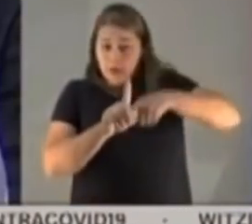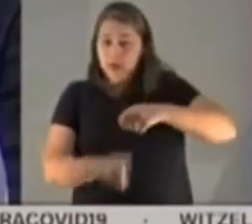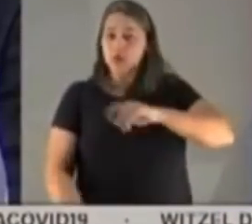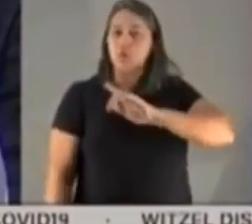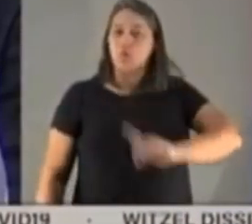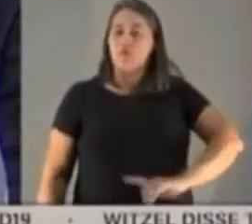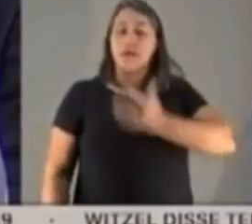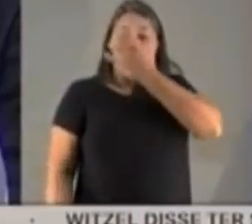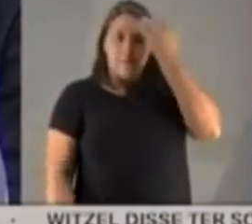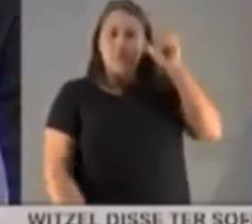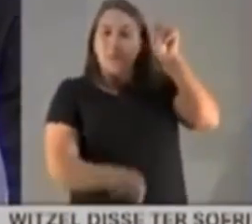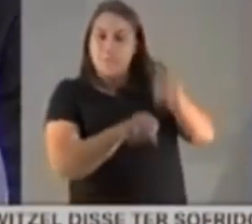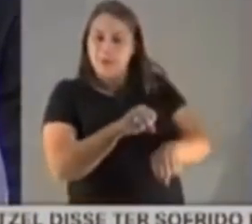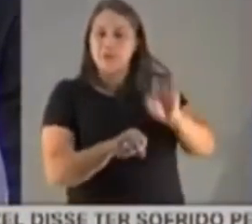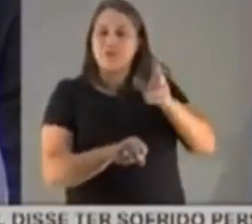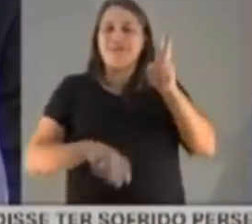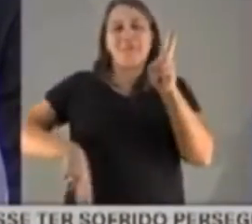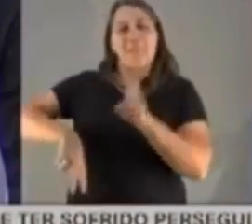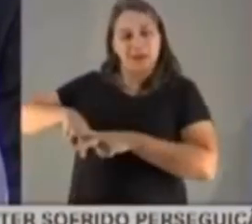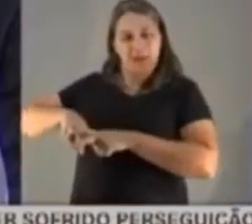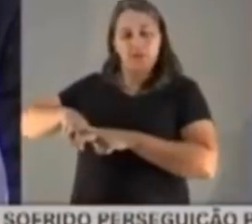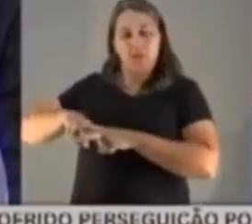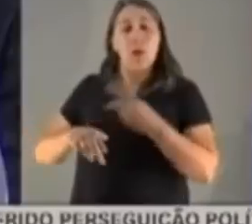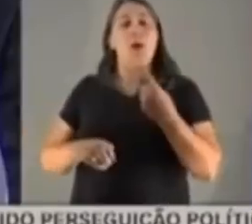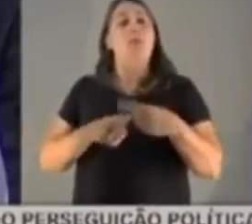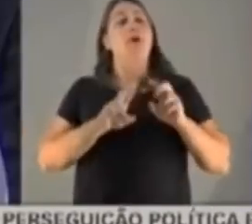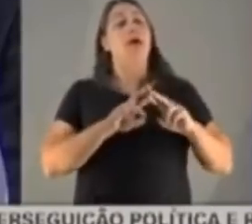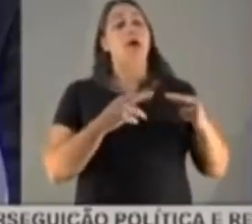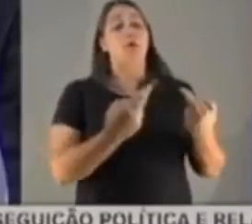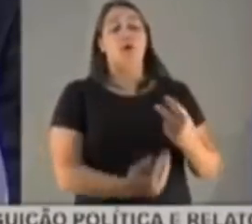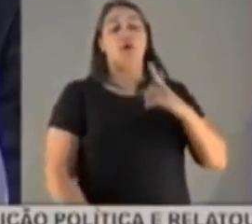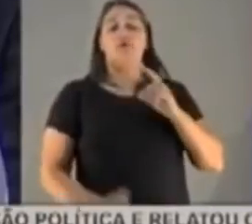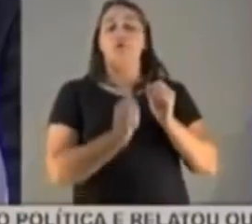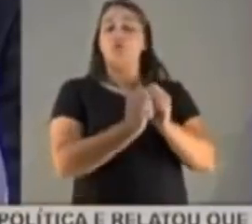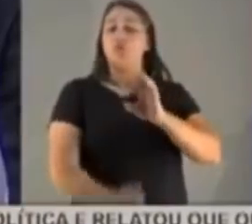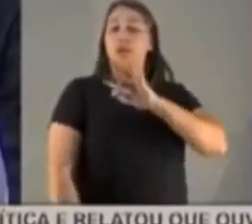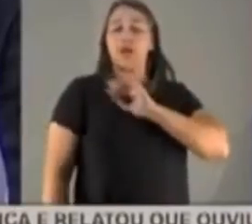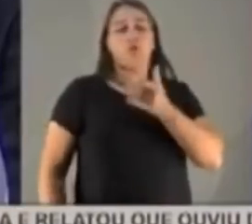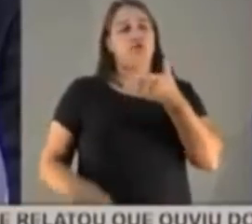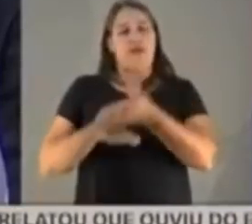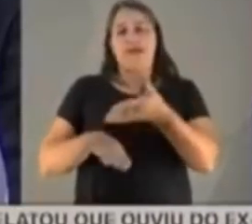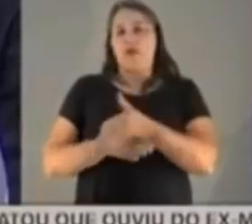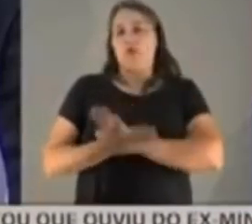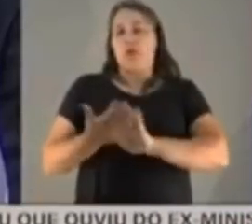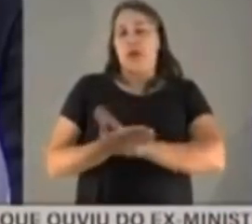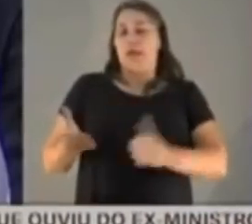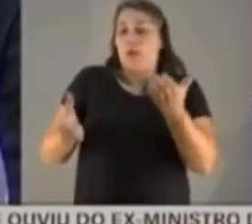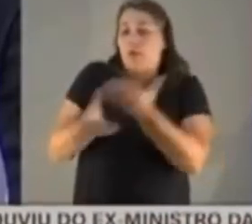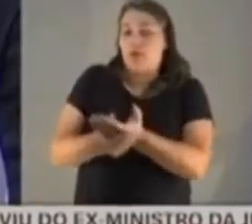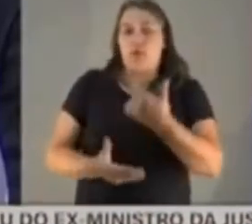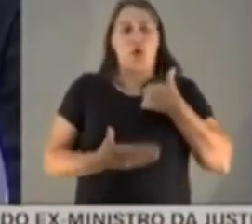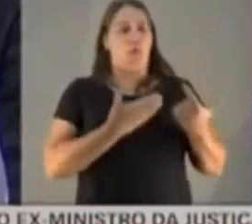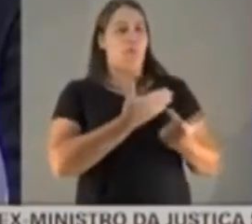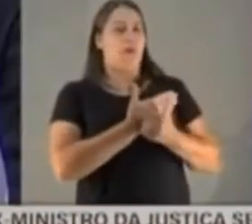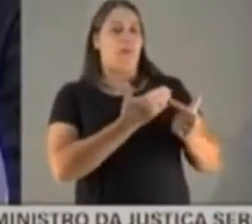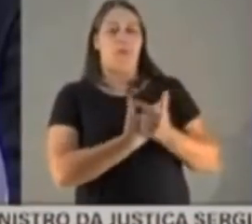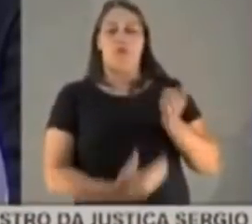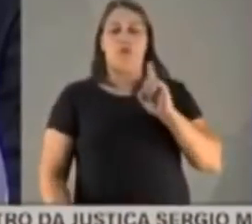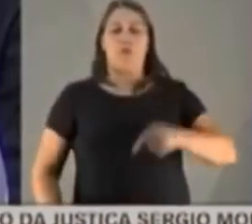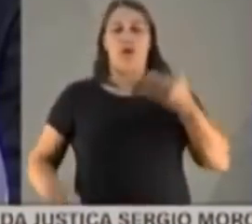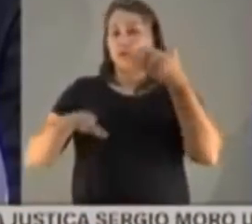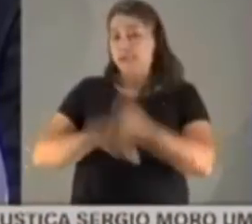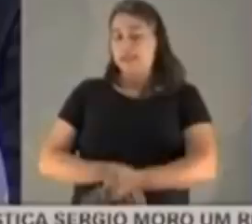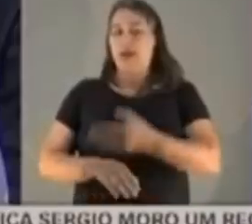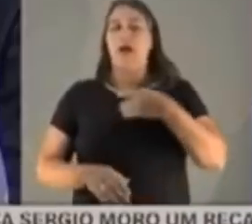executores da Marielle foram presos, porque na reunião que eu tive com os delegados, eu não tive acesso ao processo, não é meu papel como governador ter acesso à